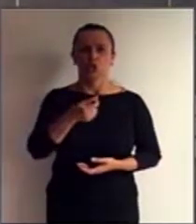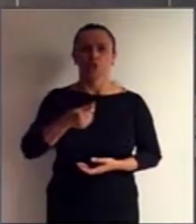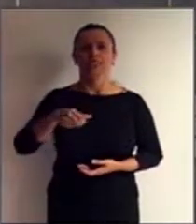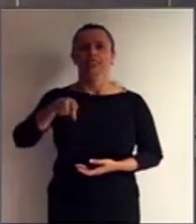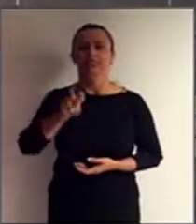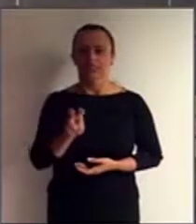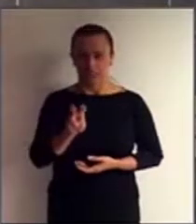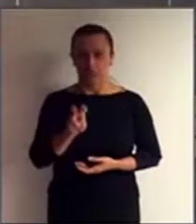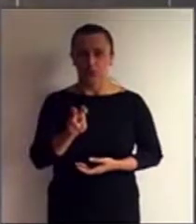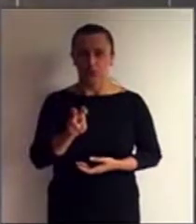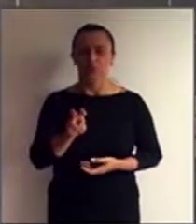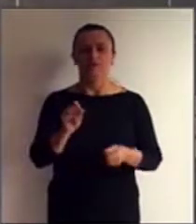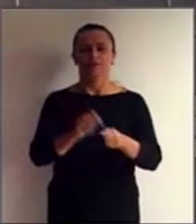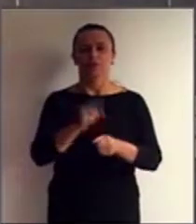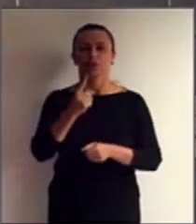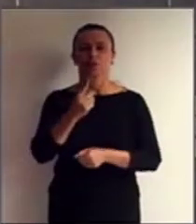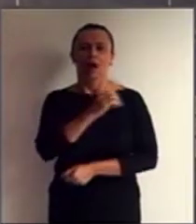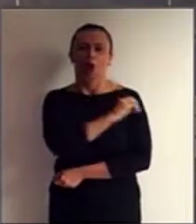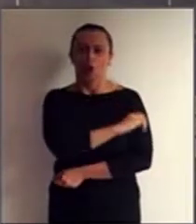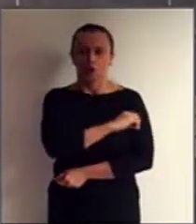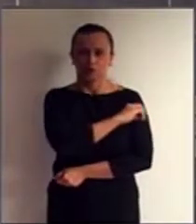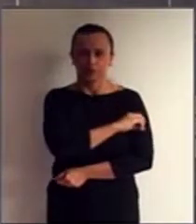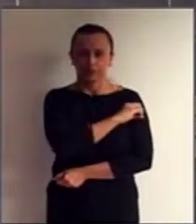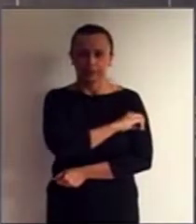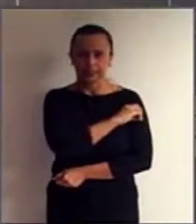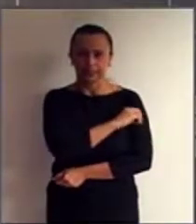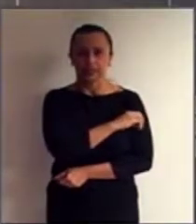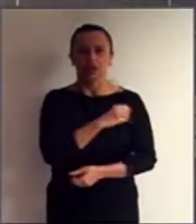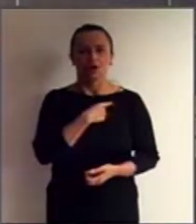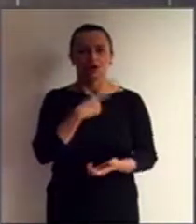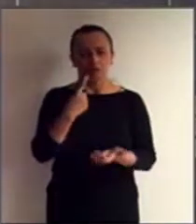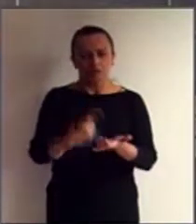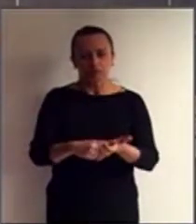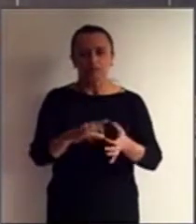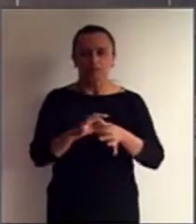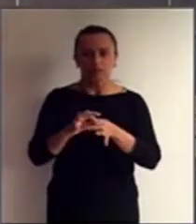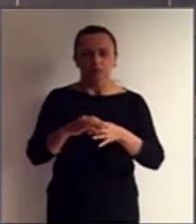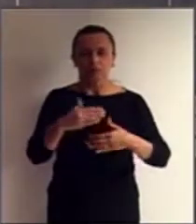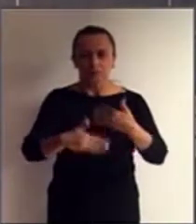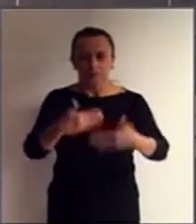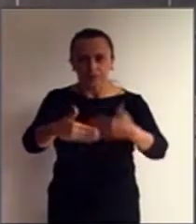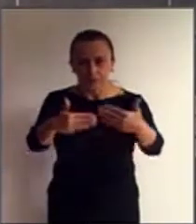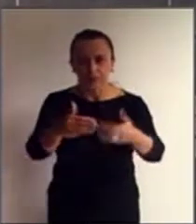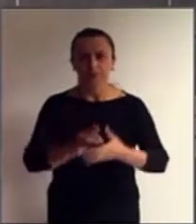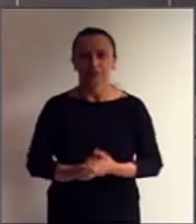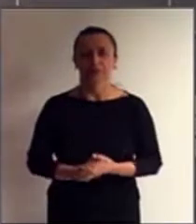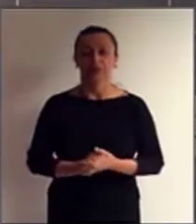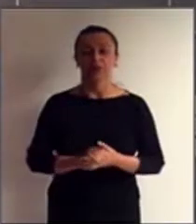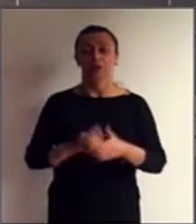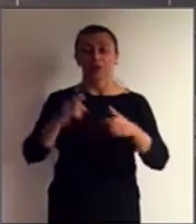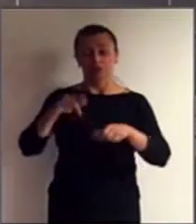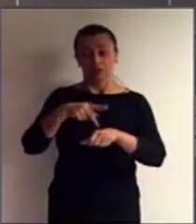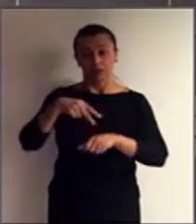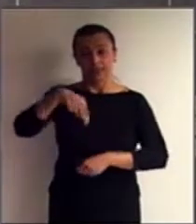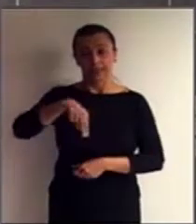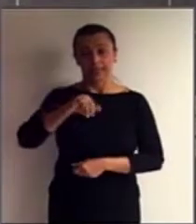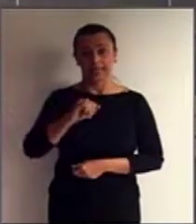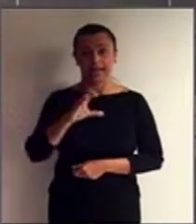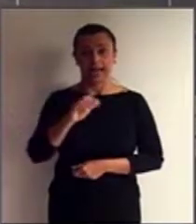uma oficina de alianças para o desenvolvimento, inclusive na Nicarágua. Pois muito bem.